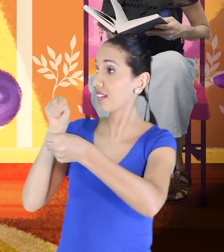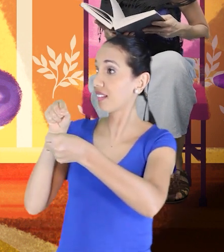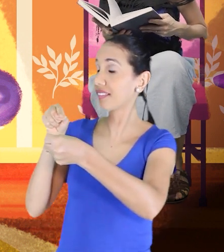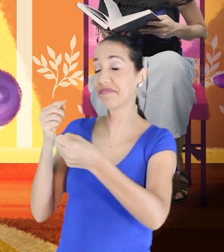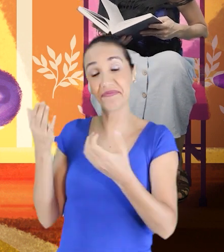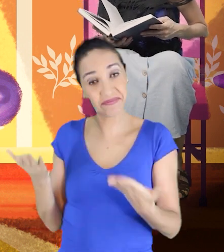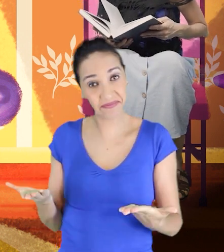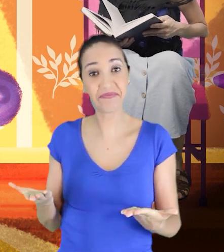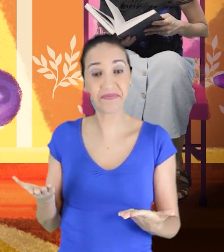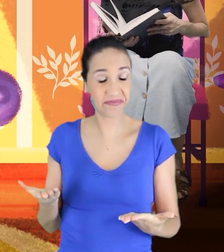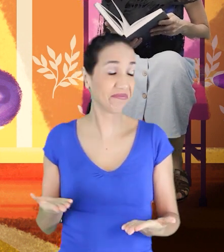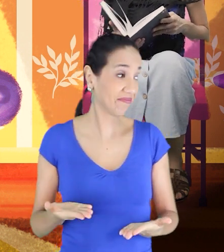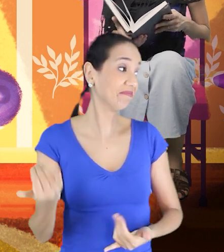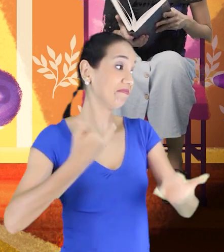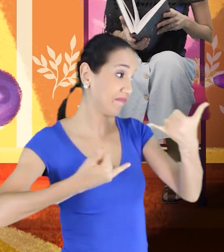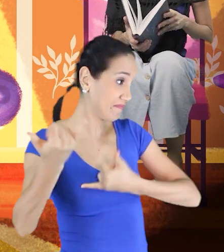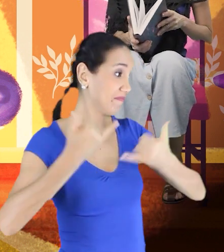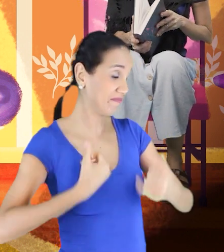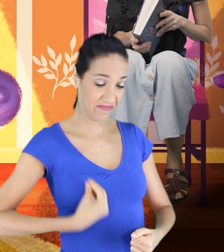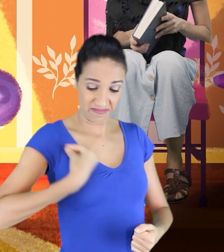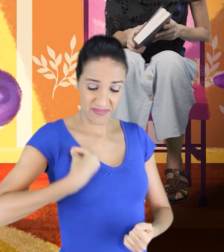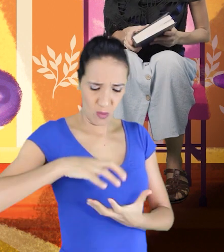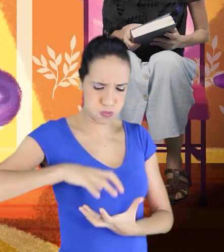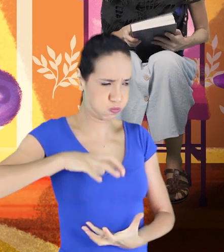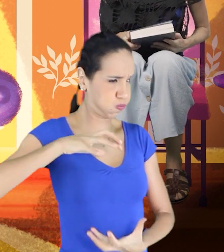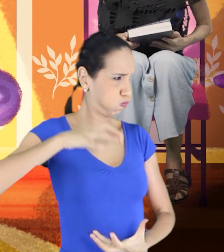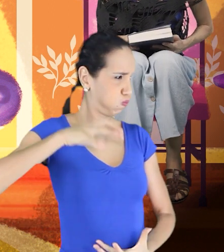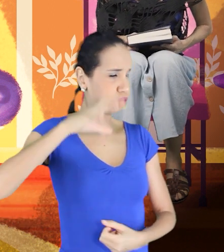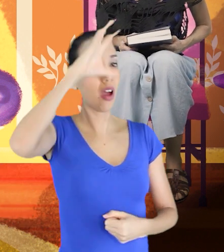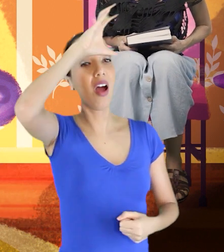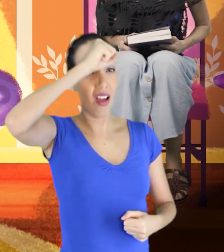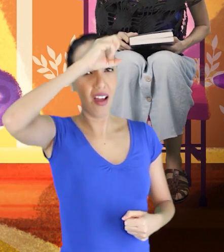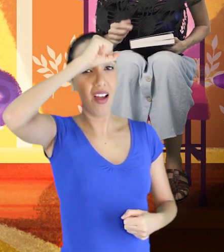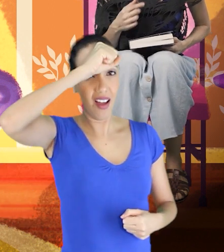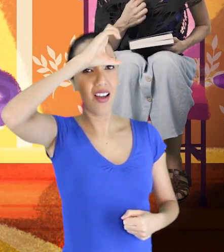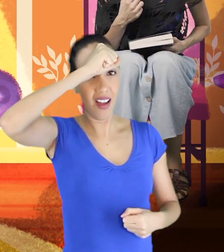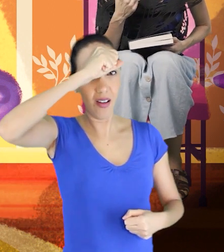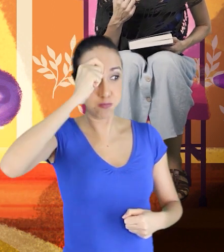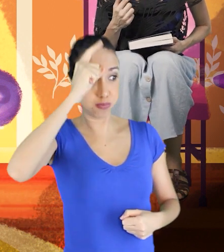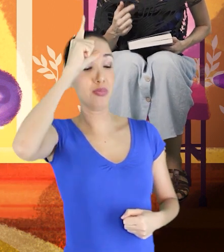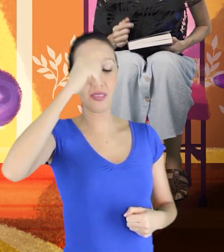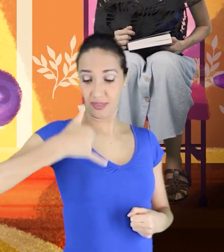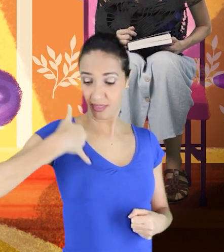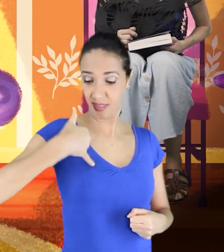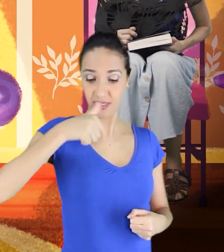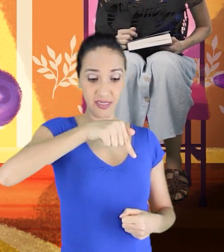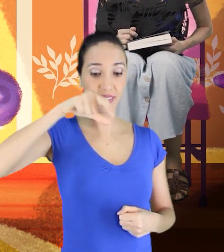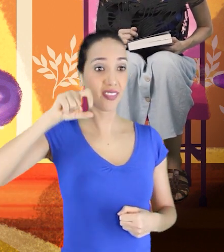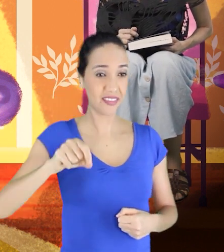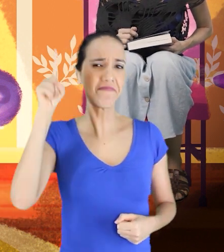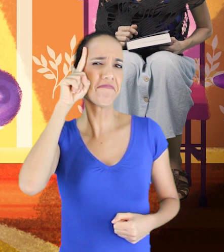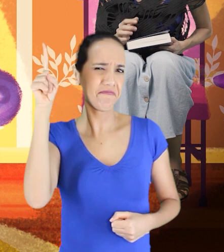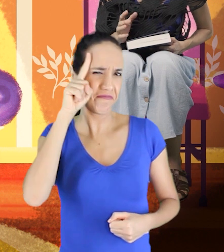Bem diz o ditado, que quanto mais se vive, mais se aprende. Estou com 70 anos e